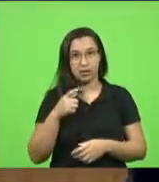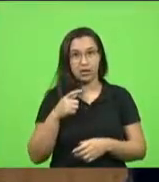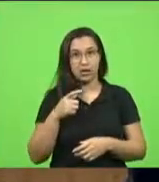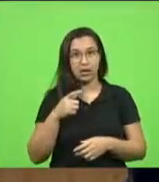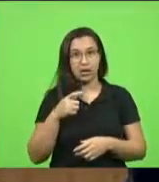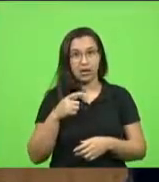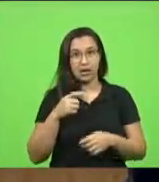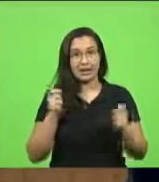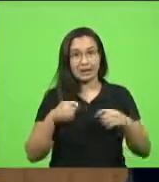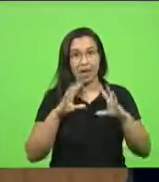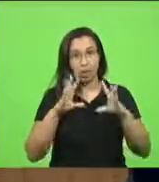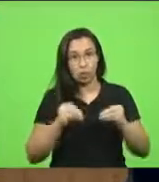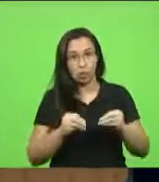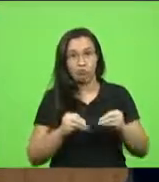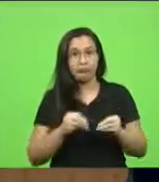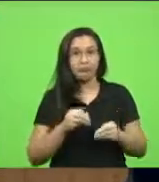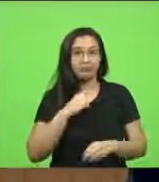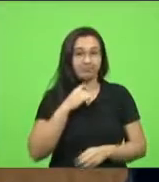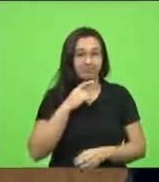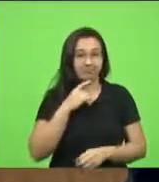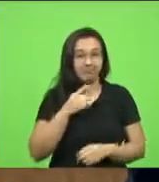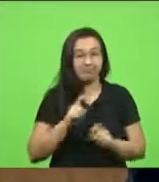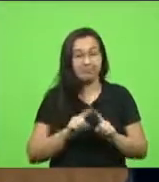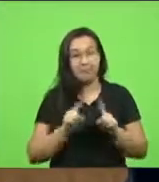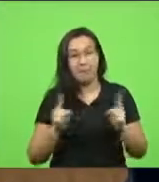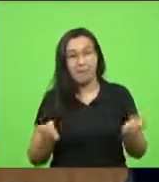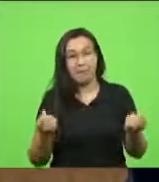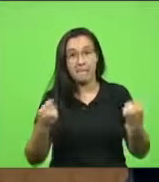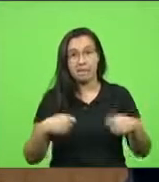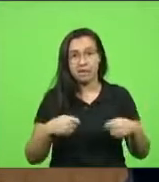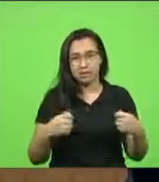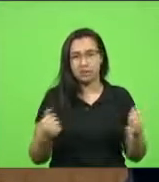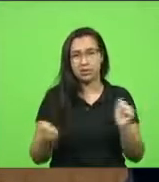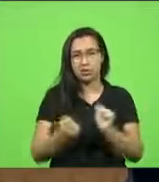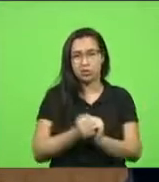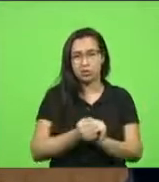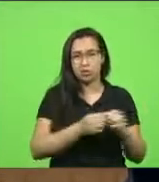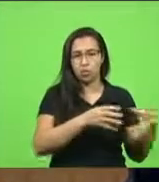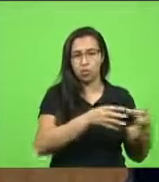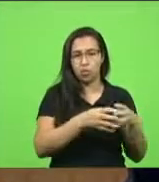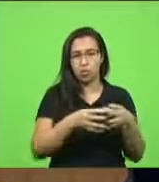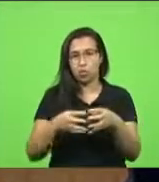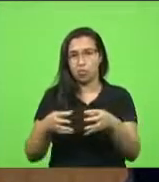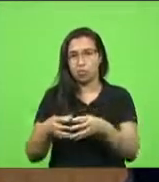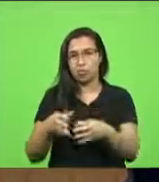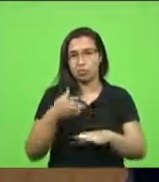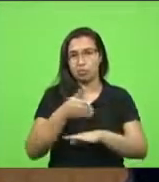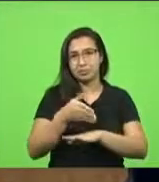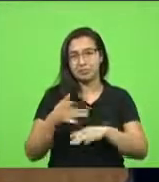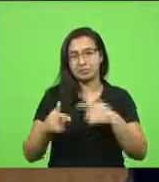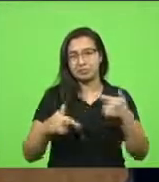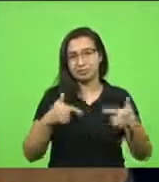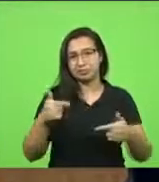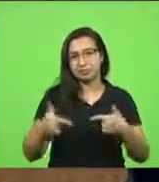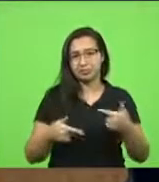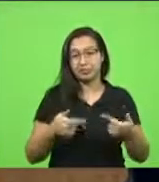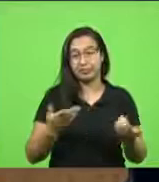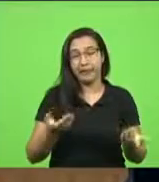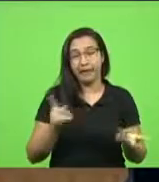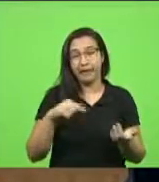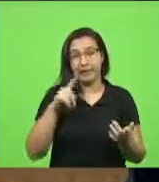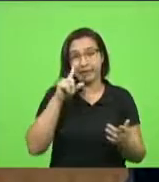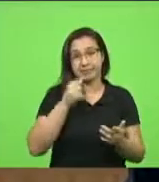uma avaliação que nós temos que fazer lá com os órgãos e os setores envolvidos. Mas é uma atitude. E onde nós não